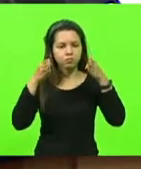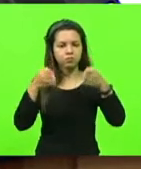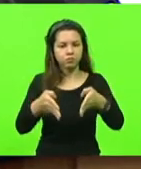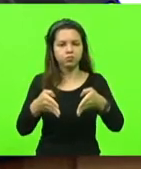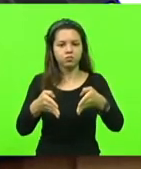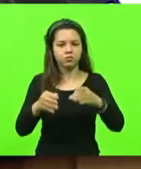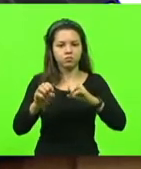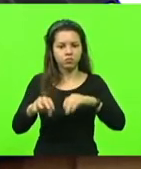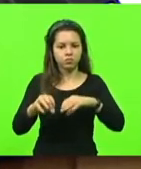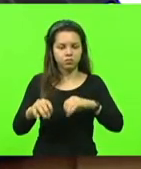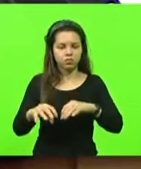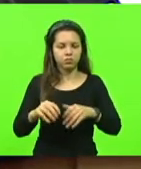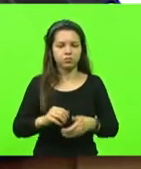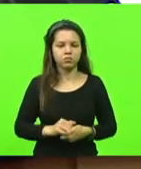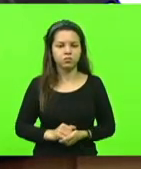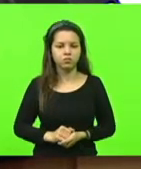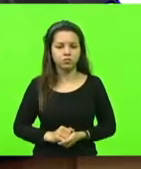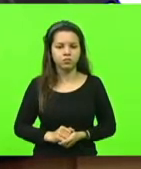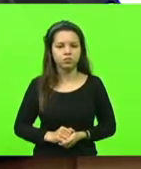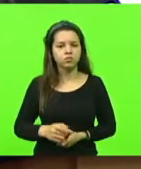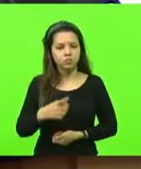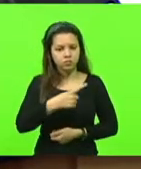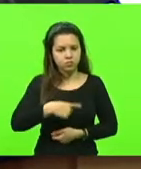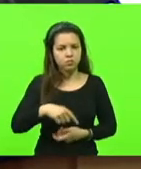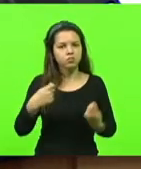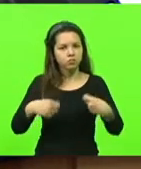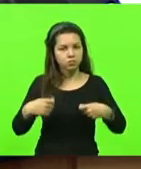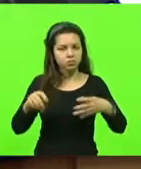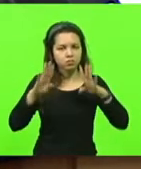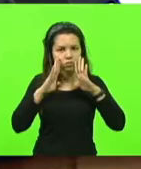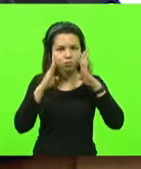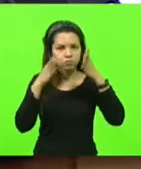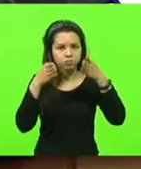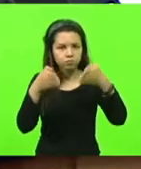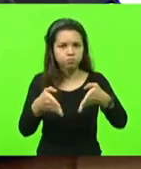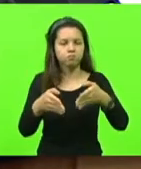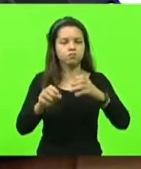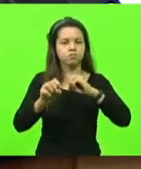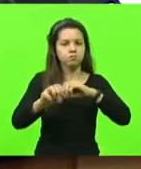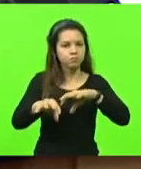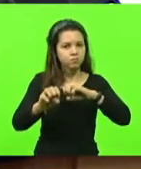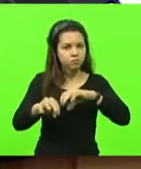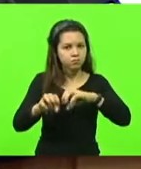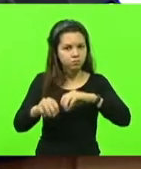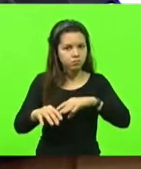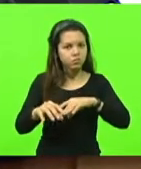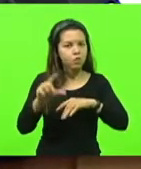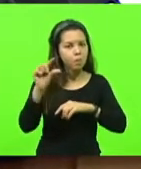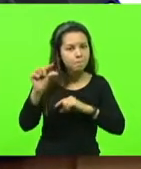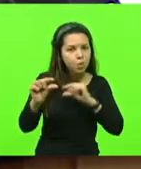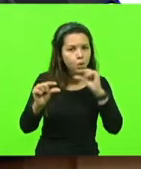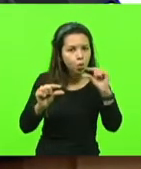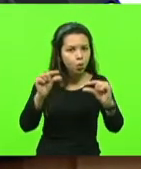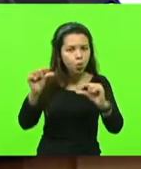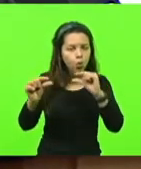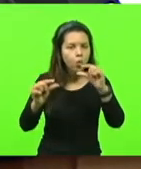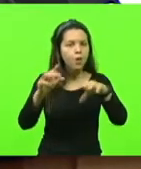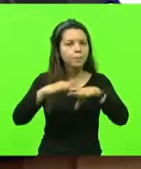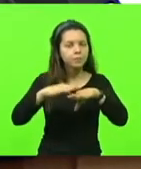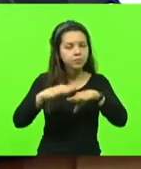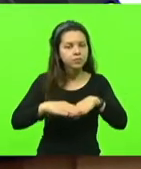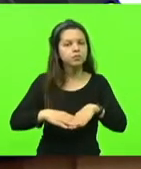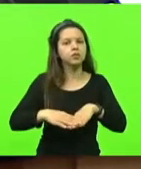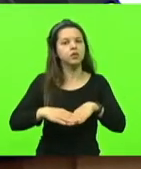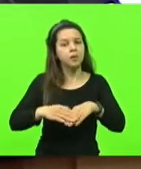ensinar. Mais um minuto, deputado. Enquanto nós deveríamos estar focando em ensinar poucas matérias e muito bem.